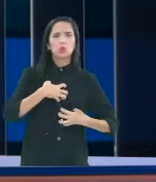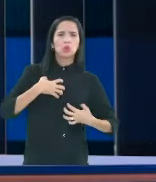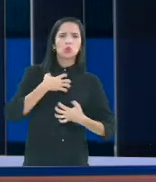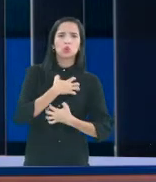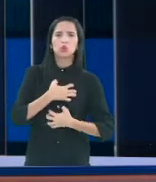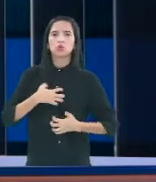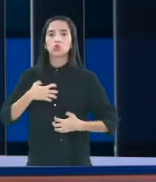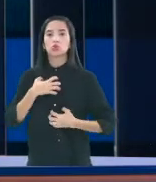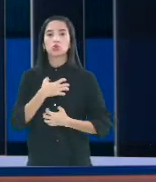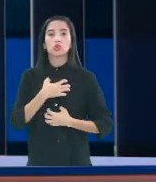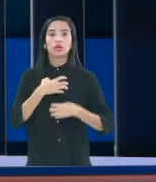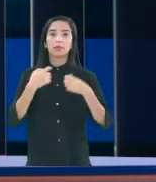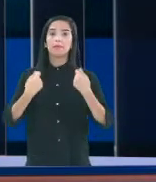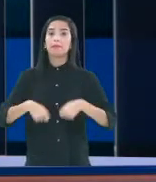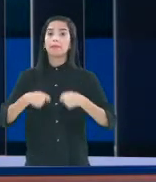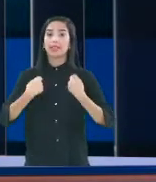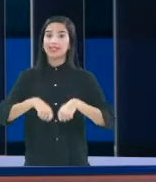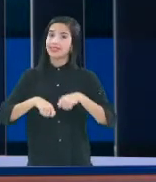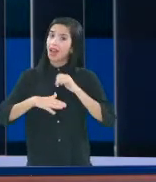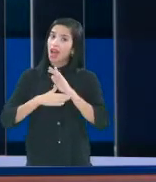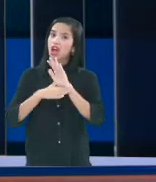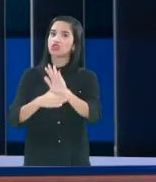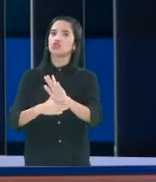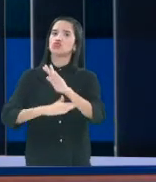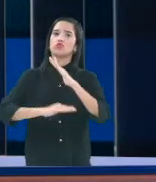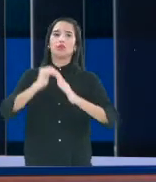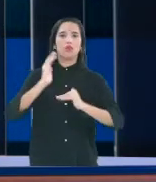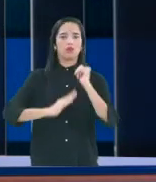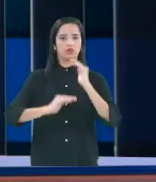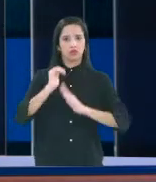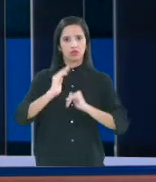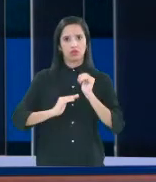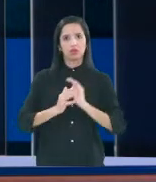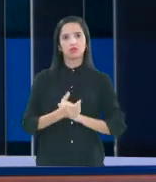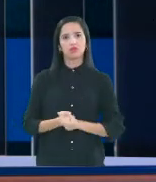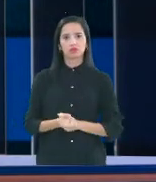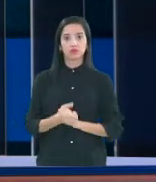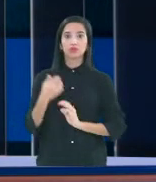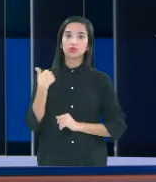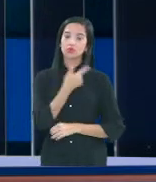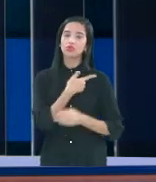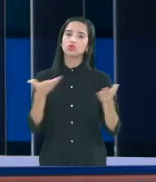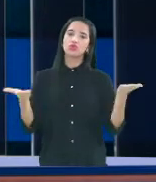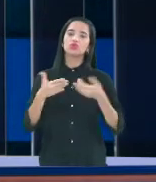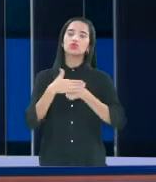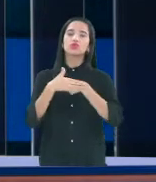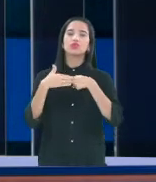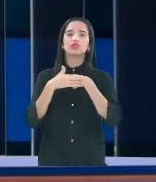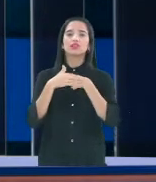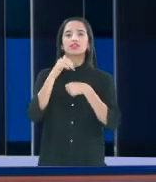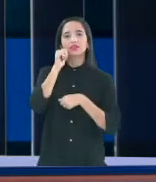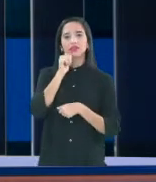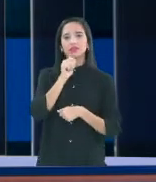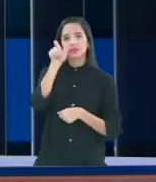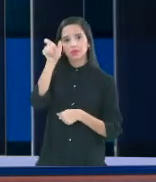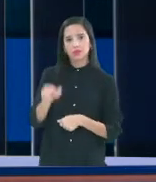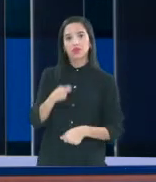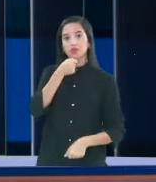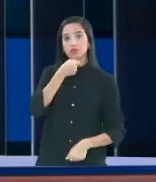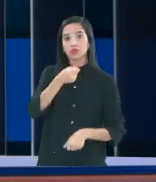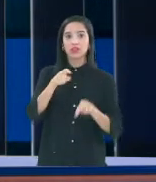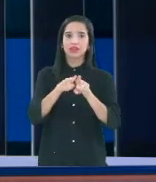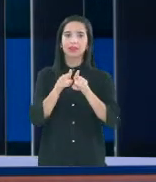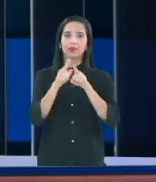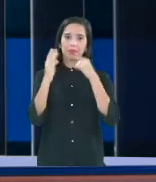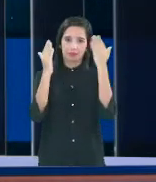devem ser resolvidos com um especialista. Nós iremos conversar aqui com a jornalista e